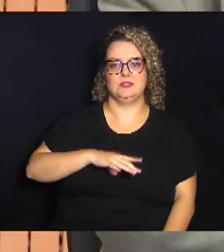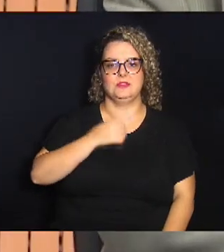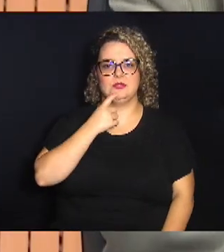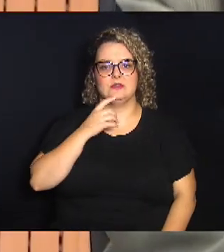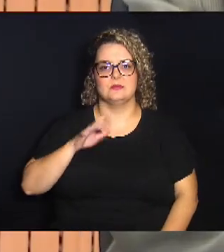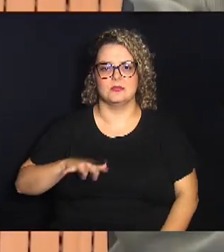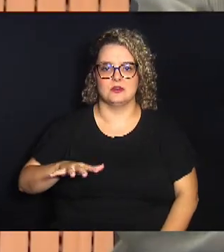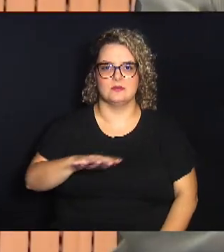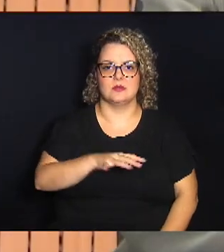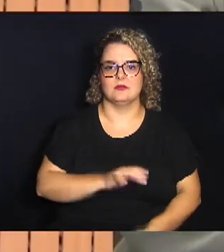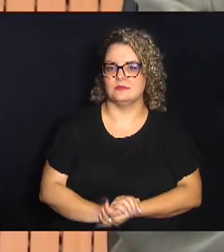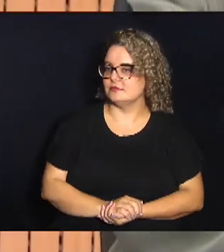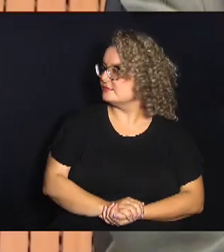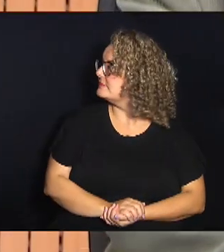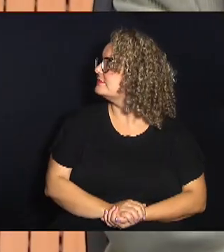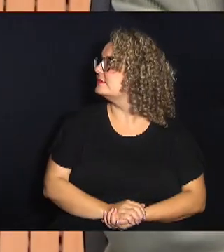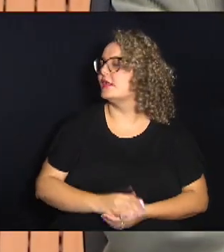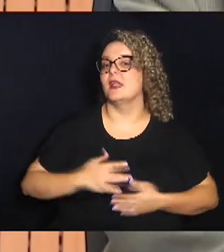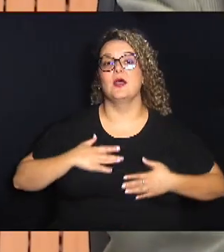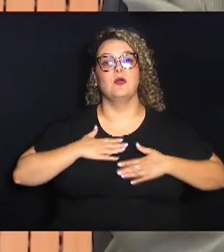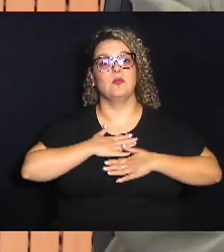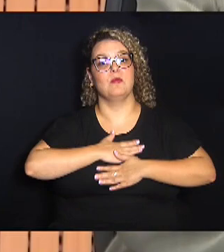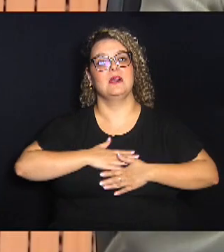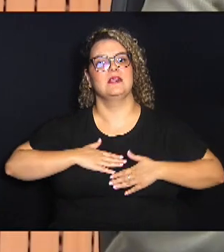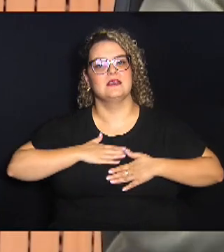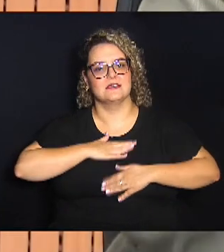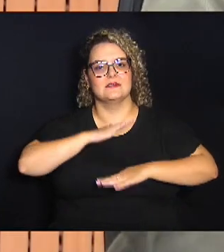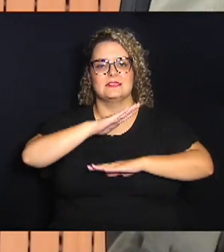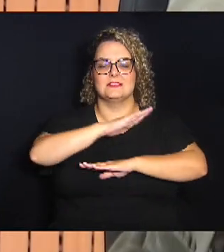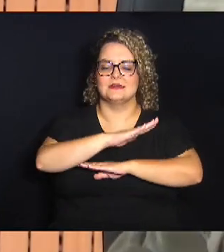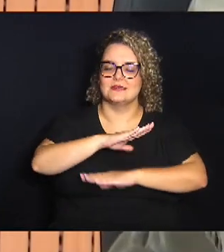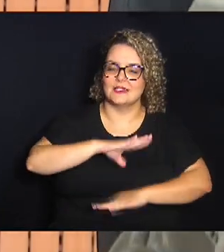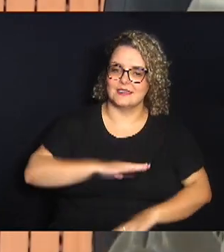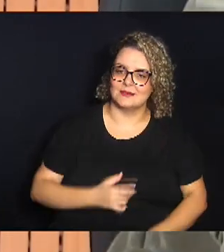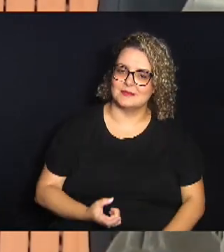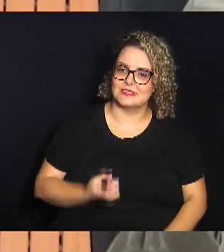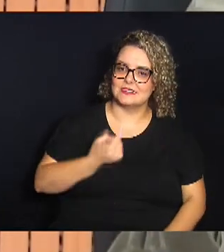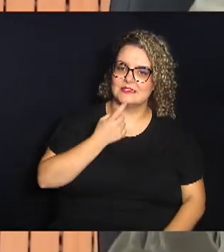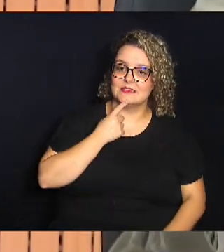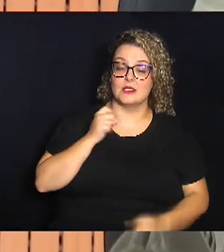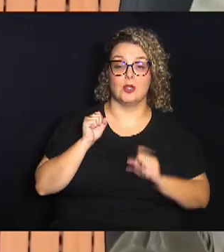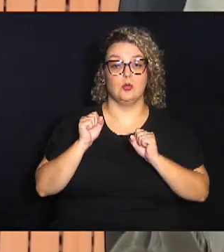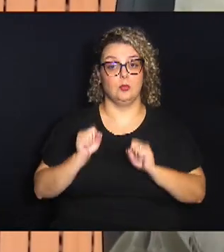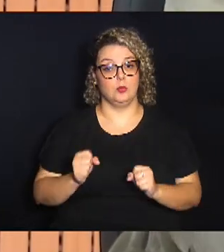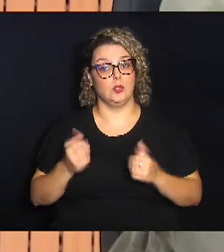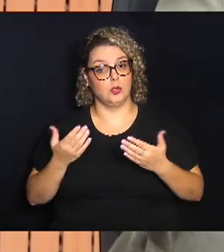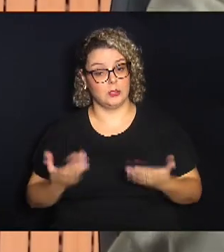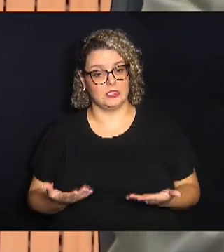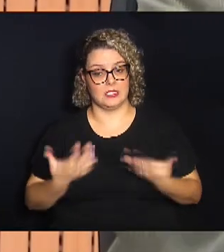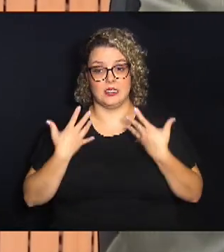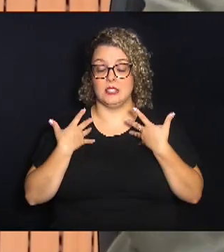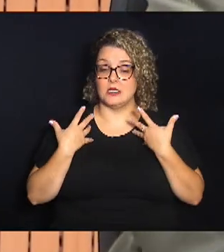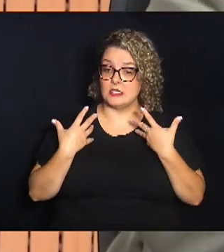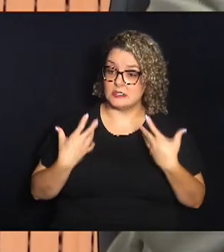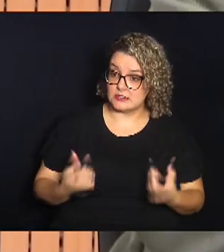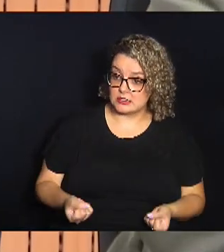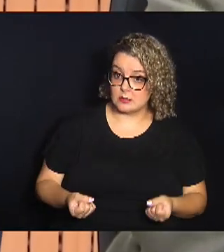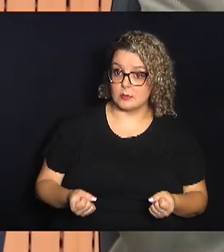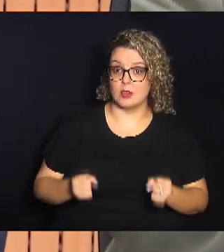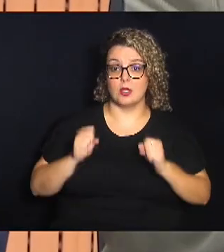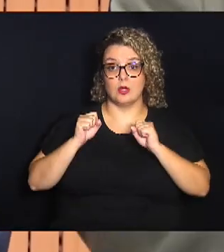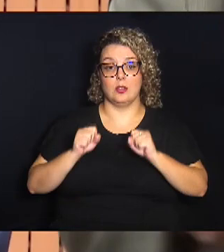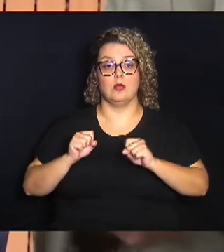satisfação enorme dessa casa, da Câmara Municipal de Campinas, poder receber e poder